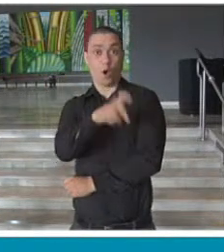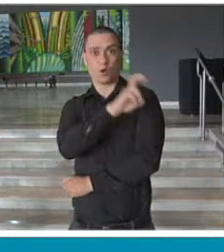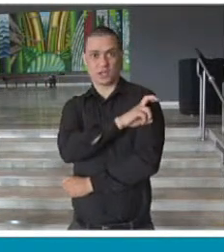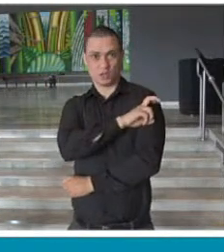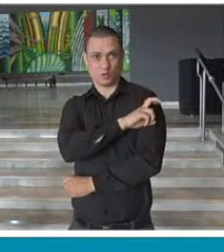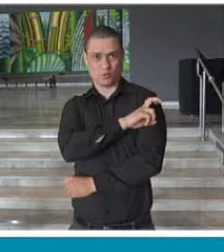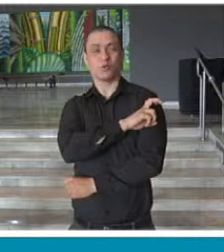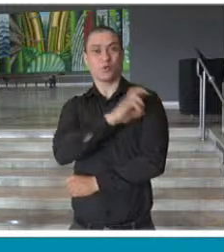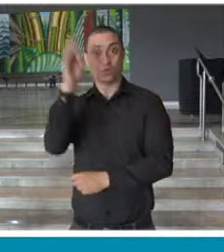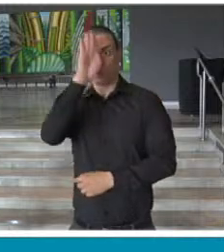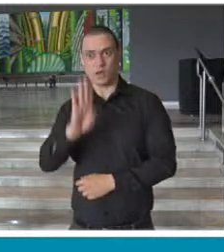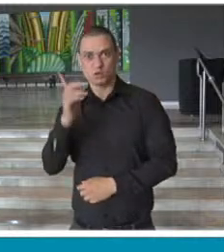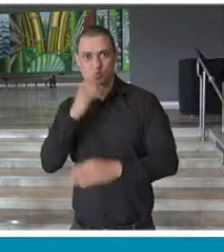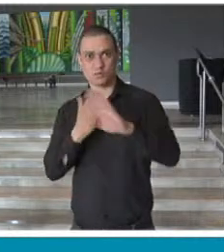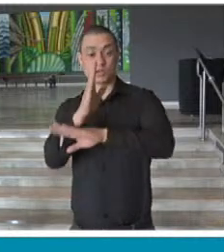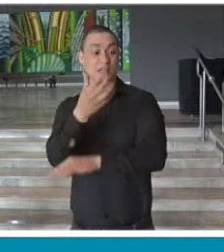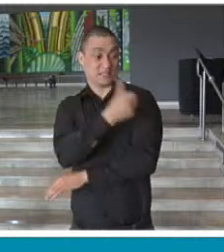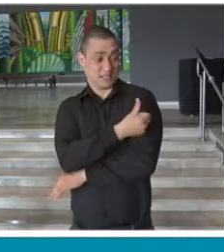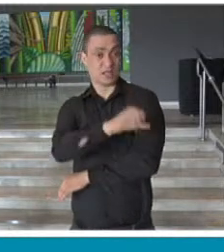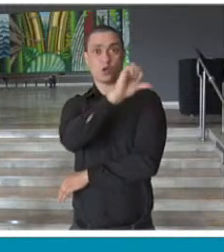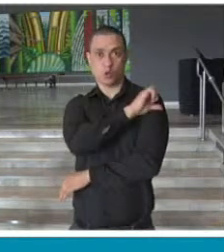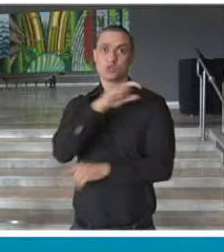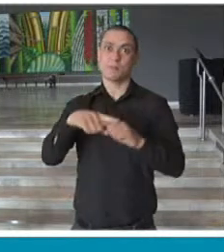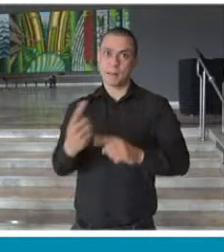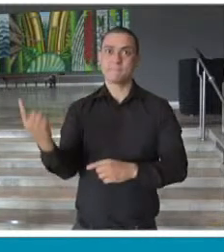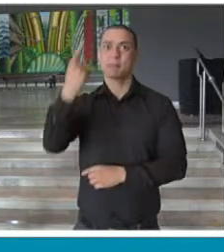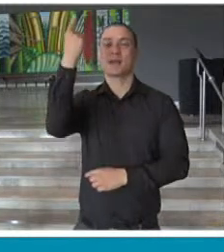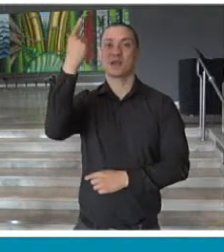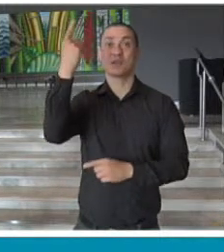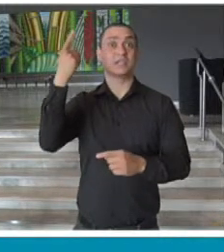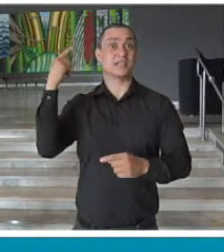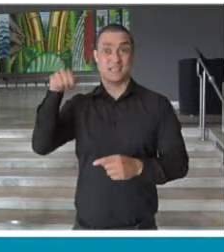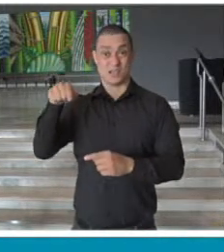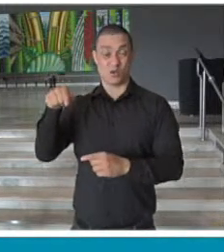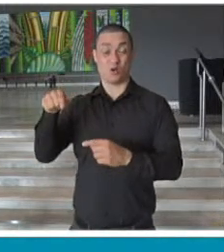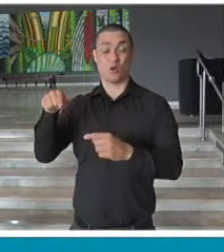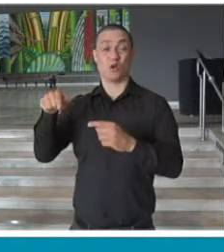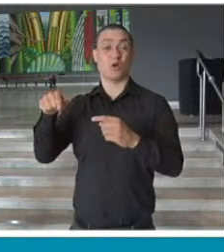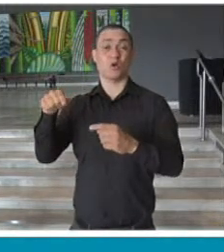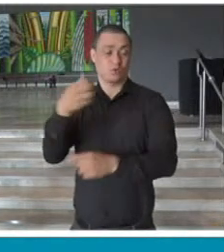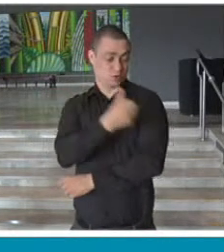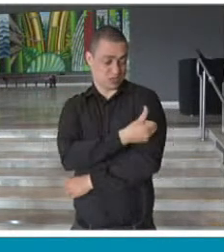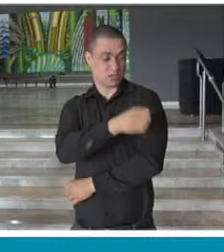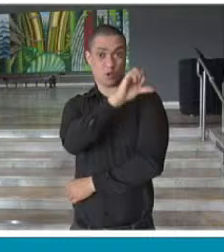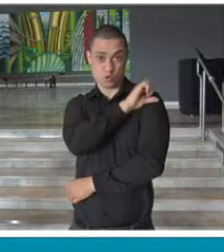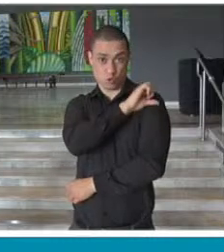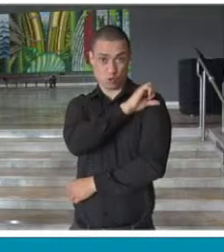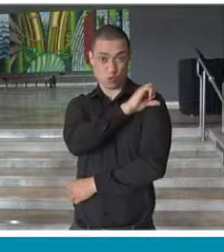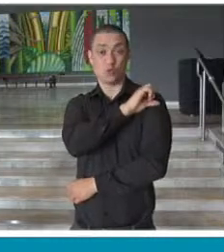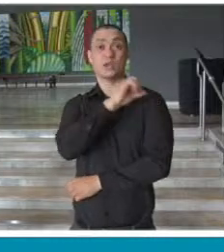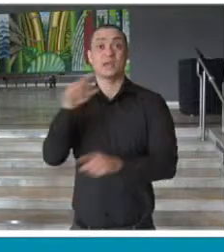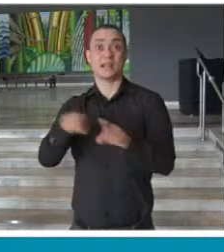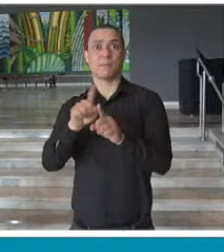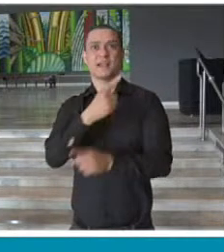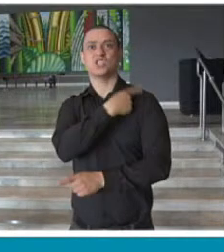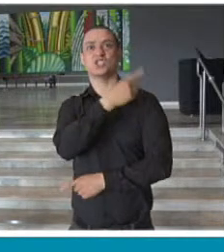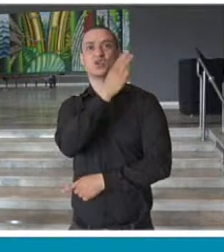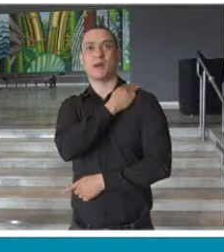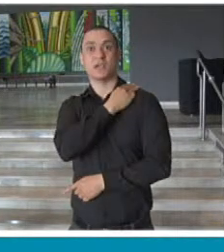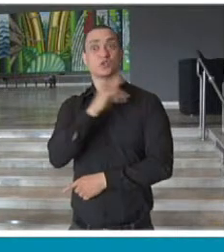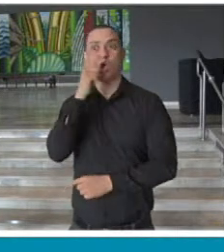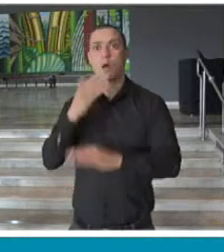e voltamos à liderança no sexto ou nono ano, e tivemos o maior crescimento da história, tanto no sexto ou nono ano quanto no ensino médio.